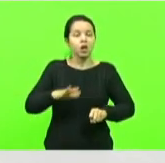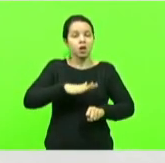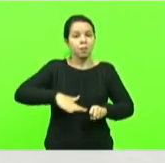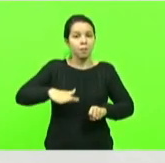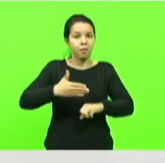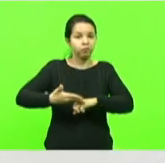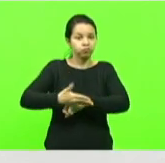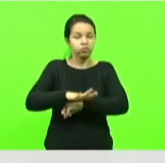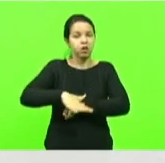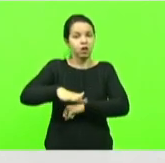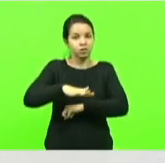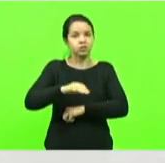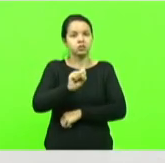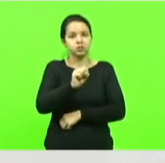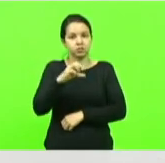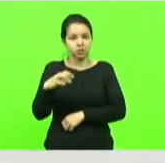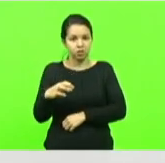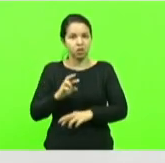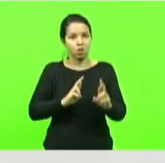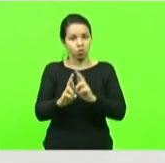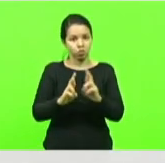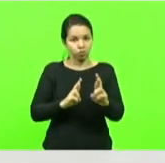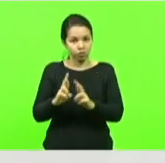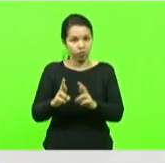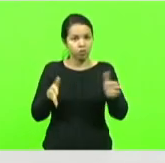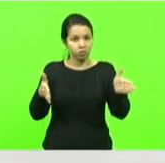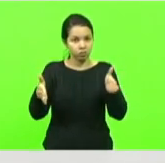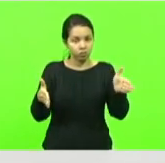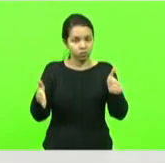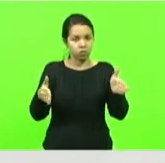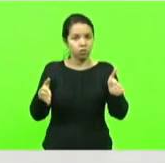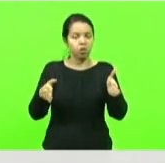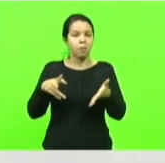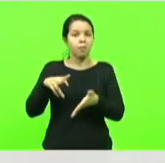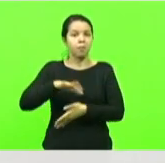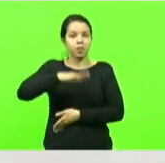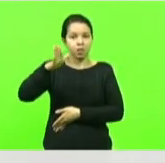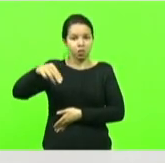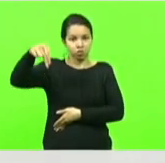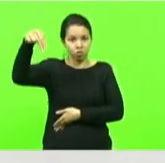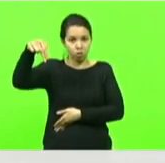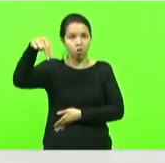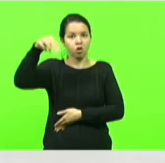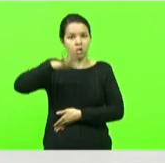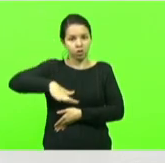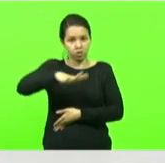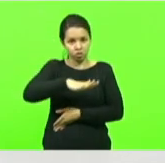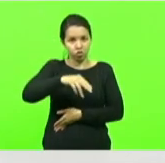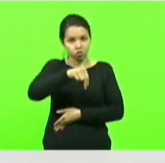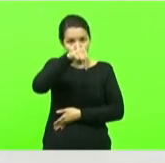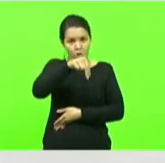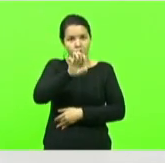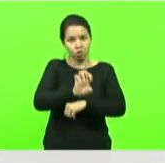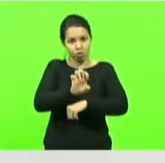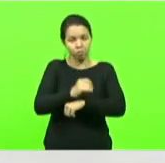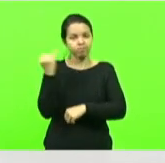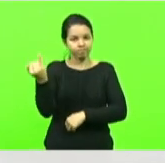e nesse trecho da região do Planalto Norte com o Norte do Estado é importante porque vai